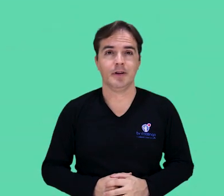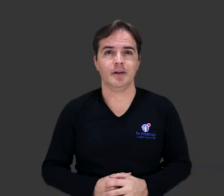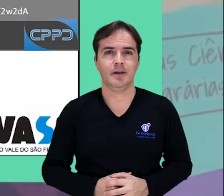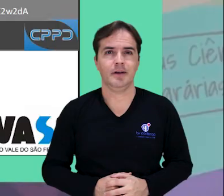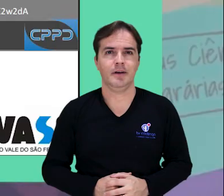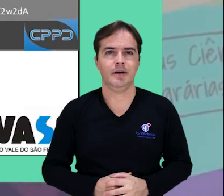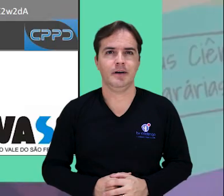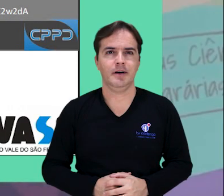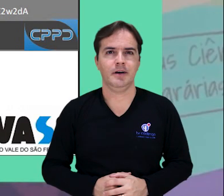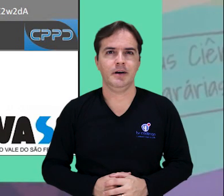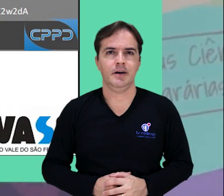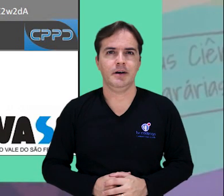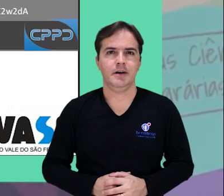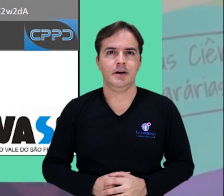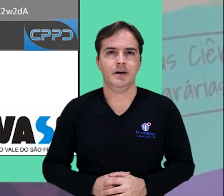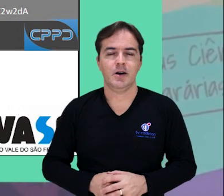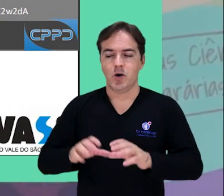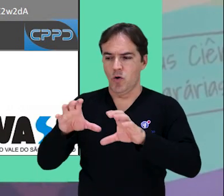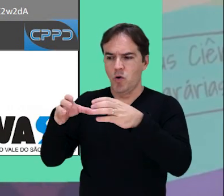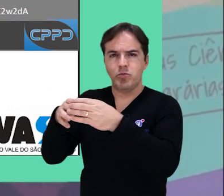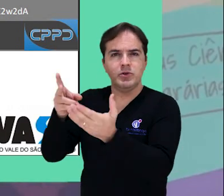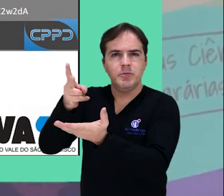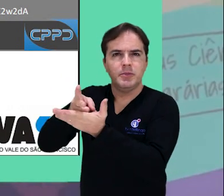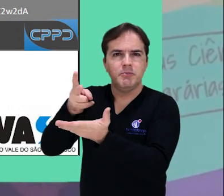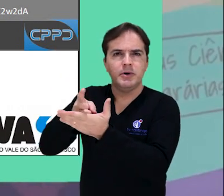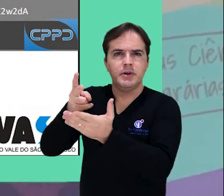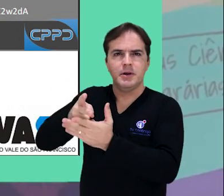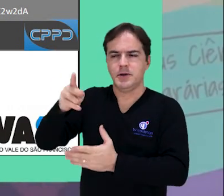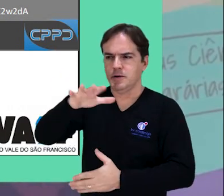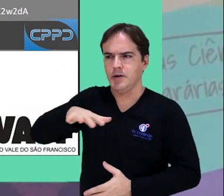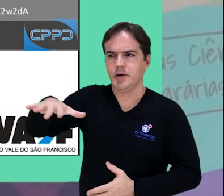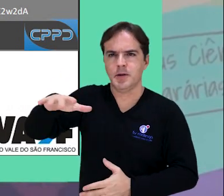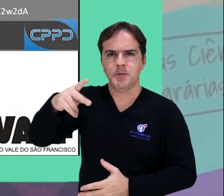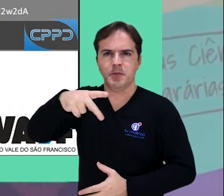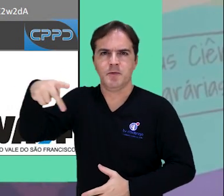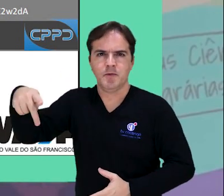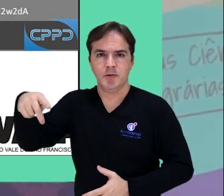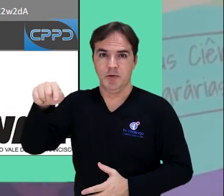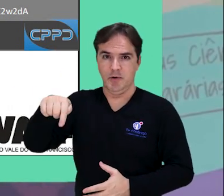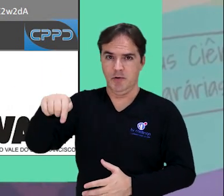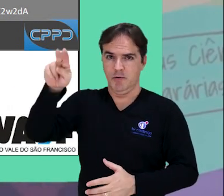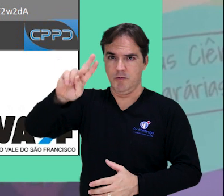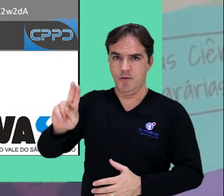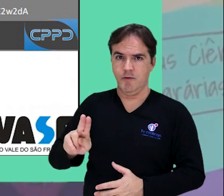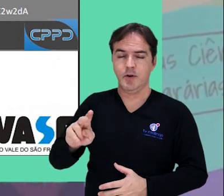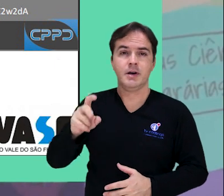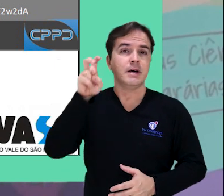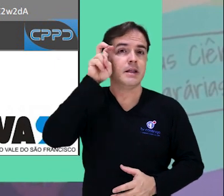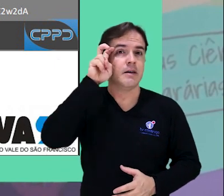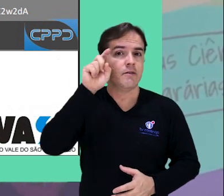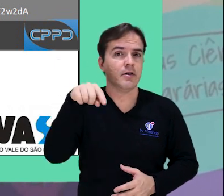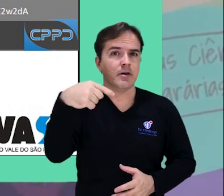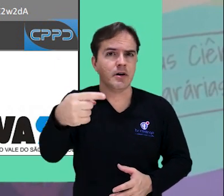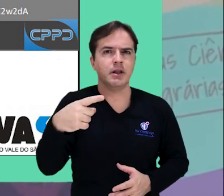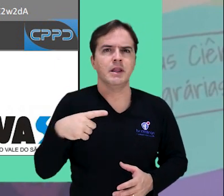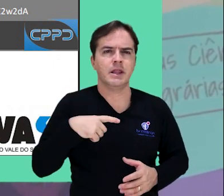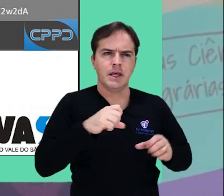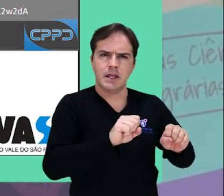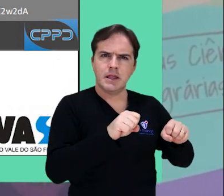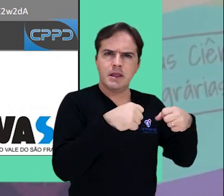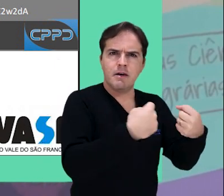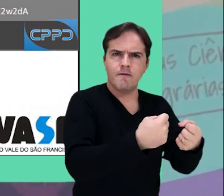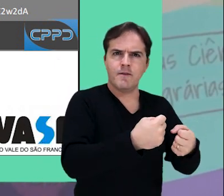A Comissão Permanente de Pessoal Docente da Univasf realiza na próxima quinta-feira a defesa do Memorial